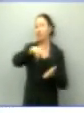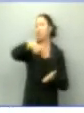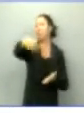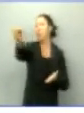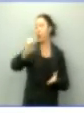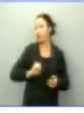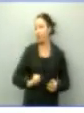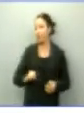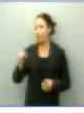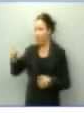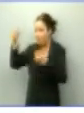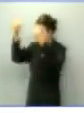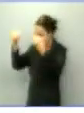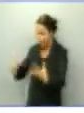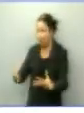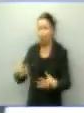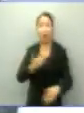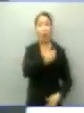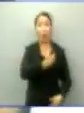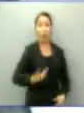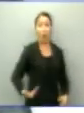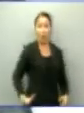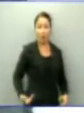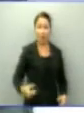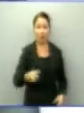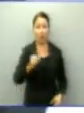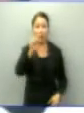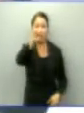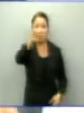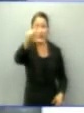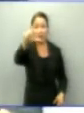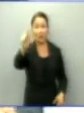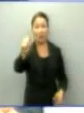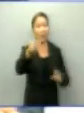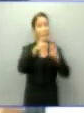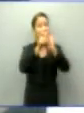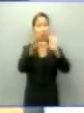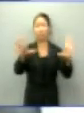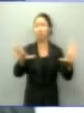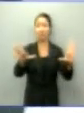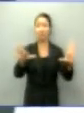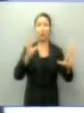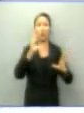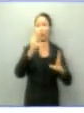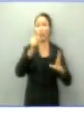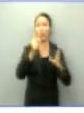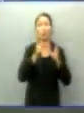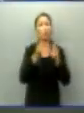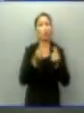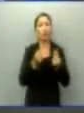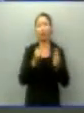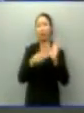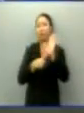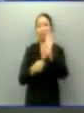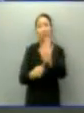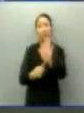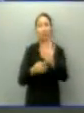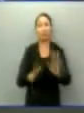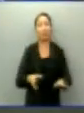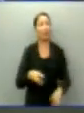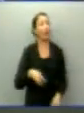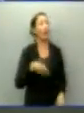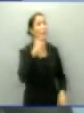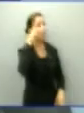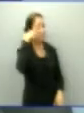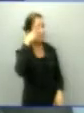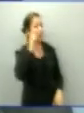O apoio do Silval é público e transparente à minha campanha. Todos os recursos da minha campanha foram declarados e prestados contas. Tempo, Tréplica de Pedro